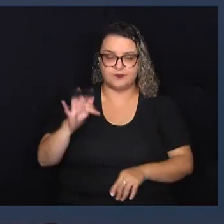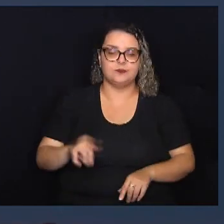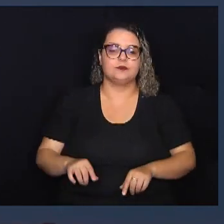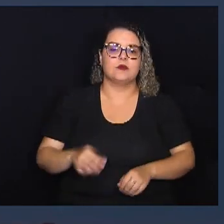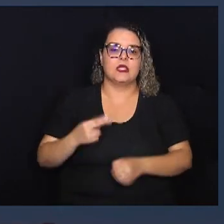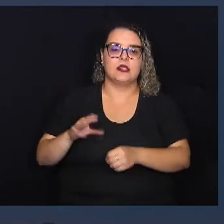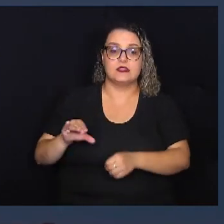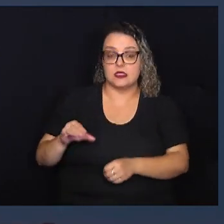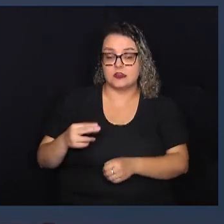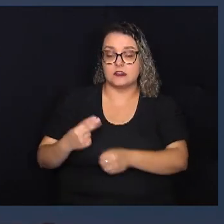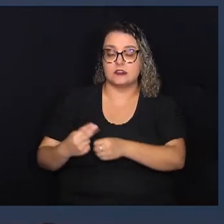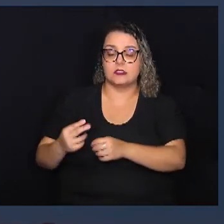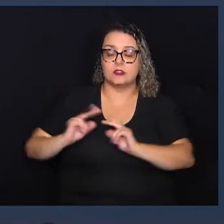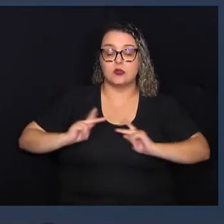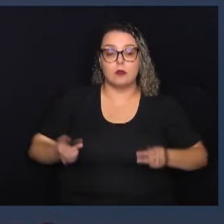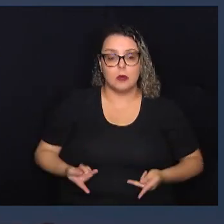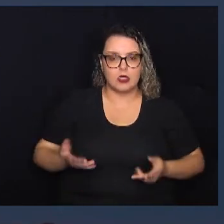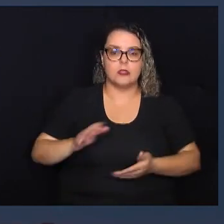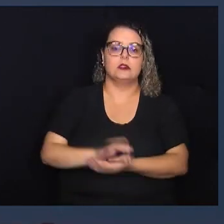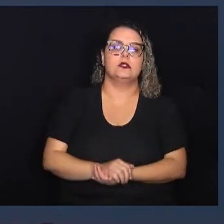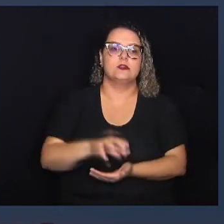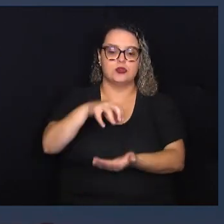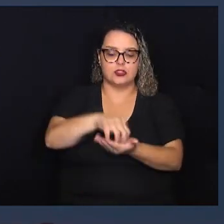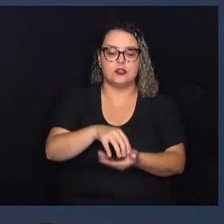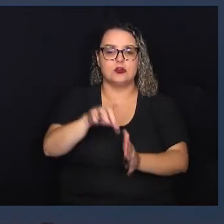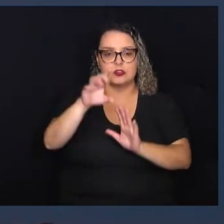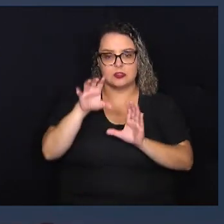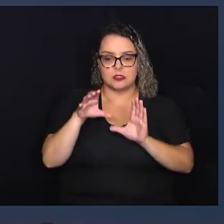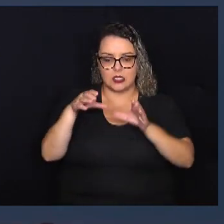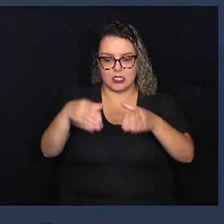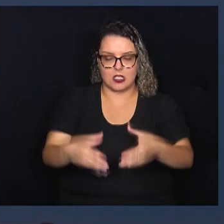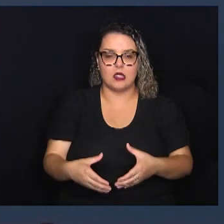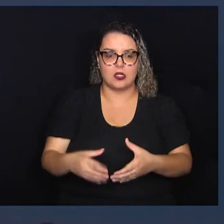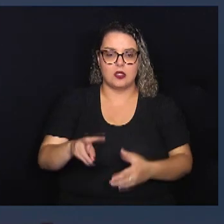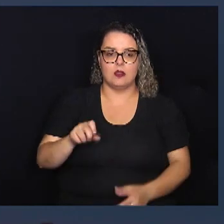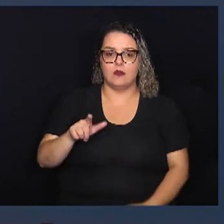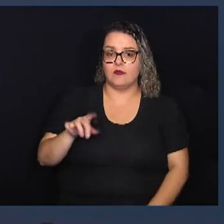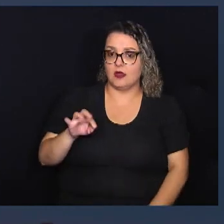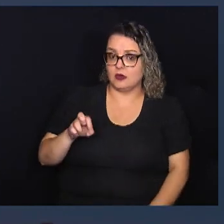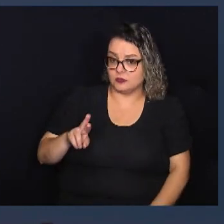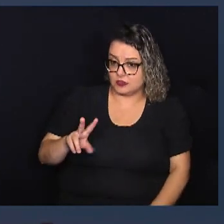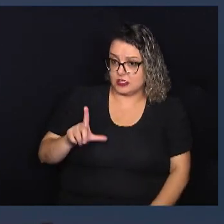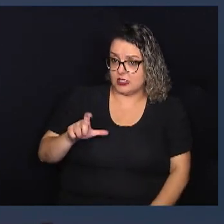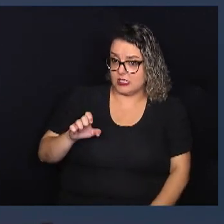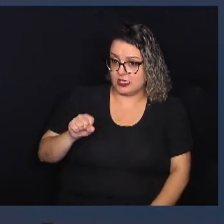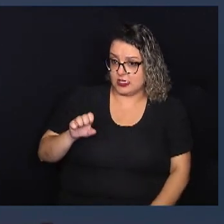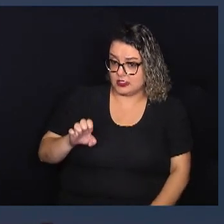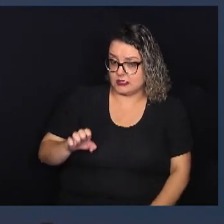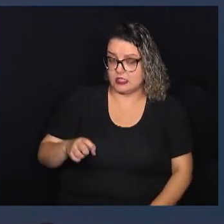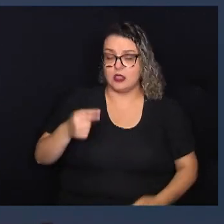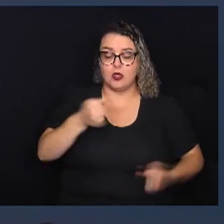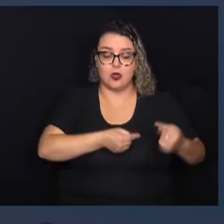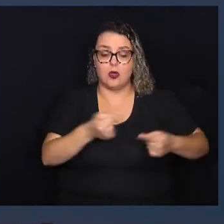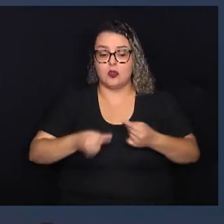Unicamp, o Diretório Central dos Estudantes e o Instituto Walter Lesser, com o objetivo de discutir sobre a implantação do